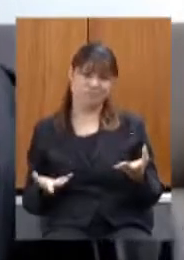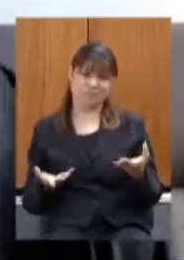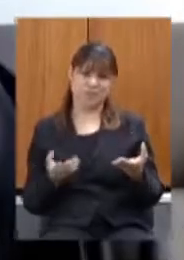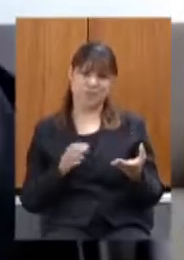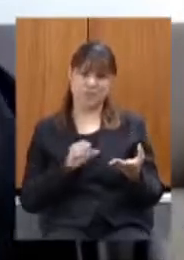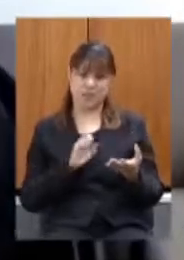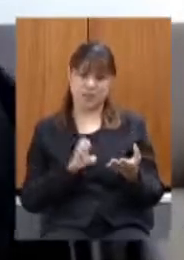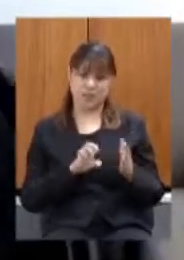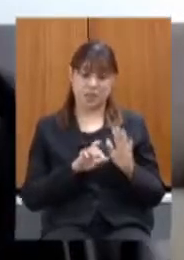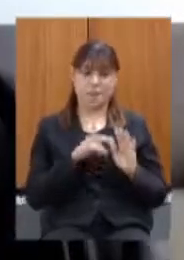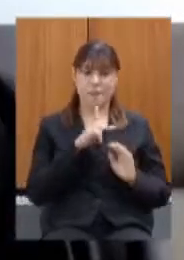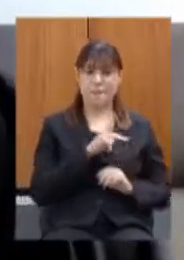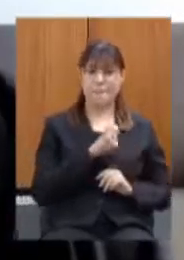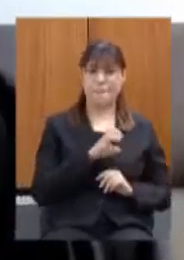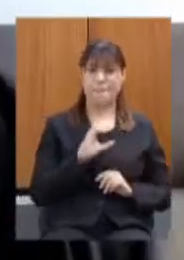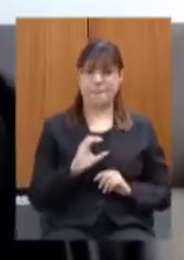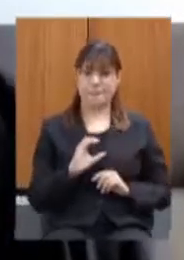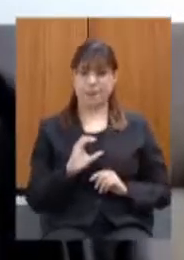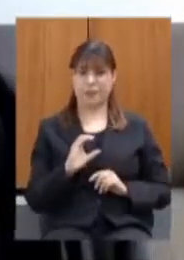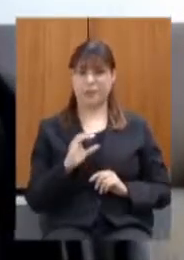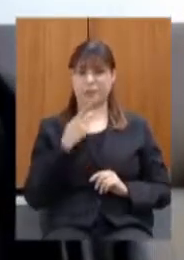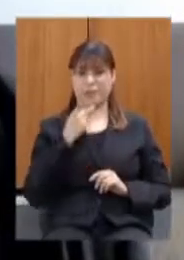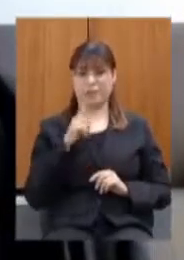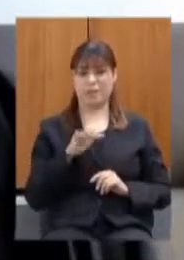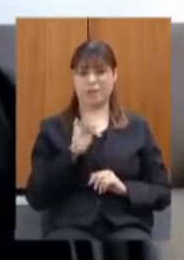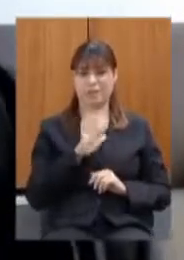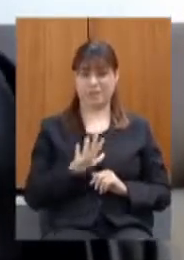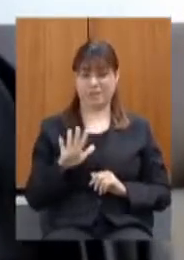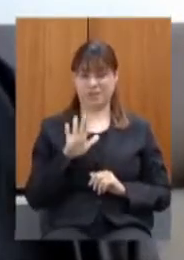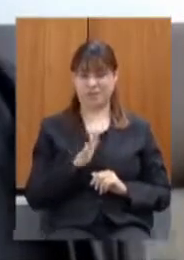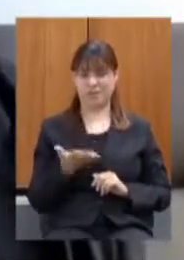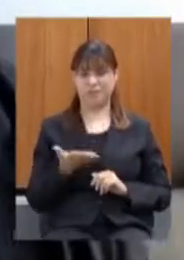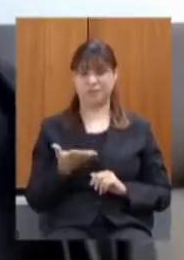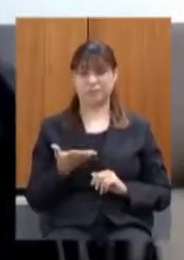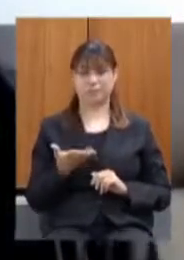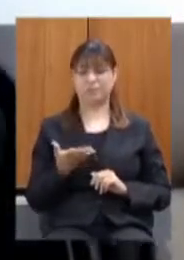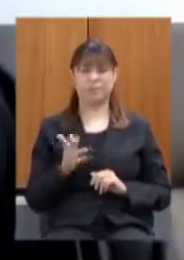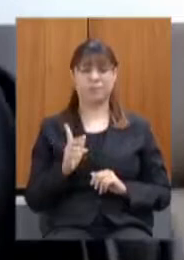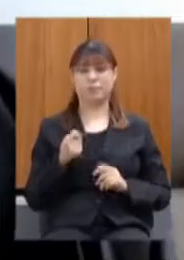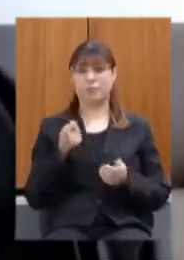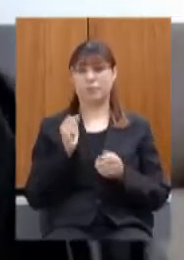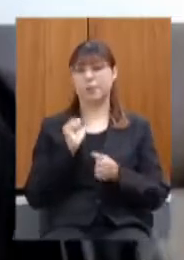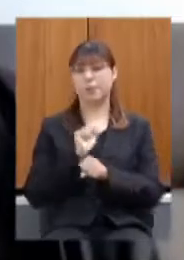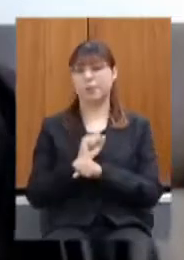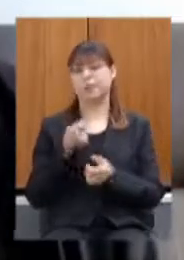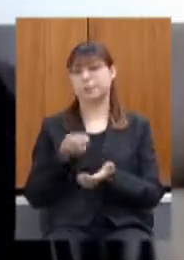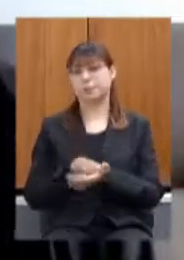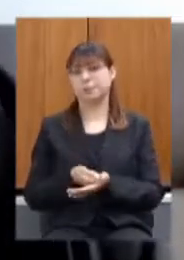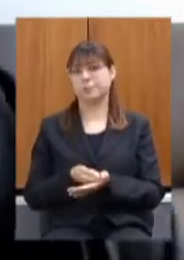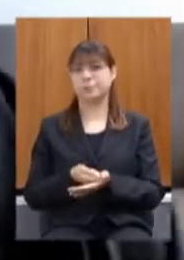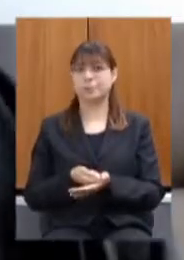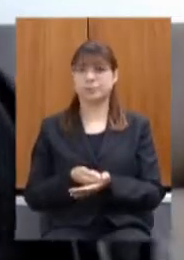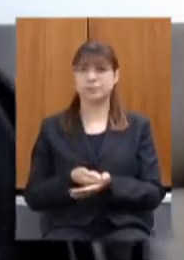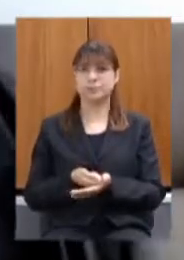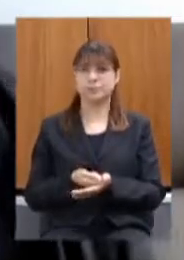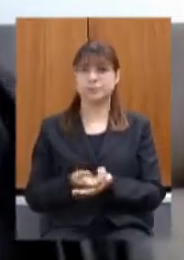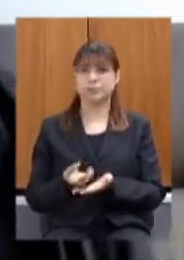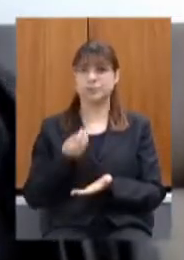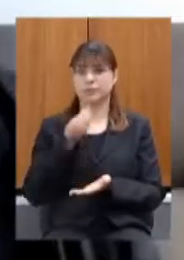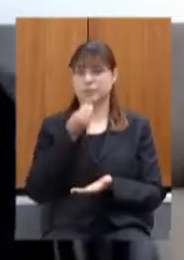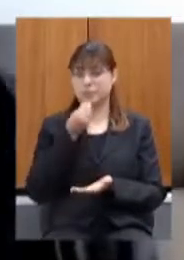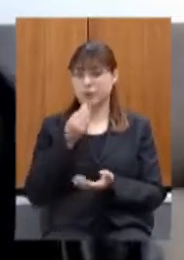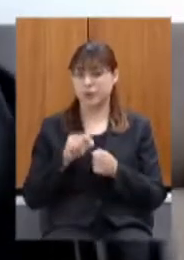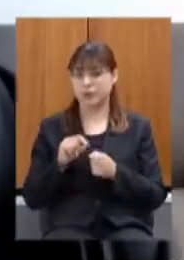PEC que eles chamam de federativa para de pagar tem cheio de condicionante eu queria ver limpar disso